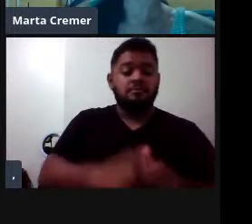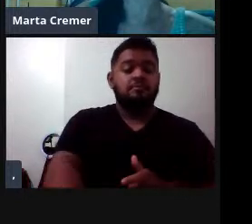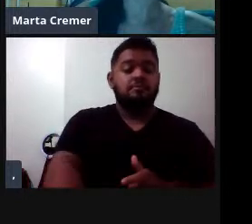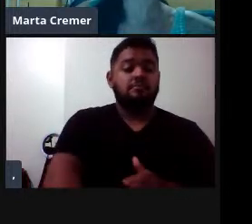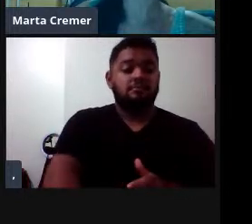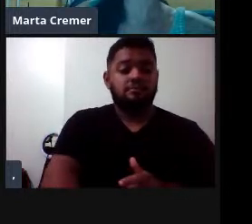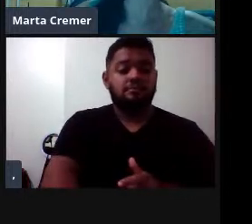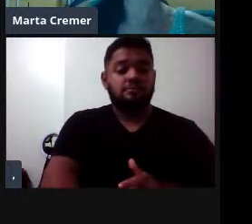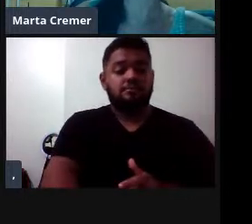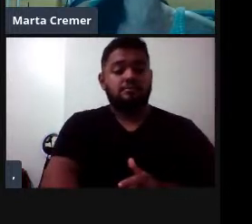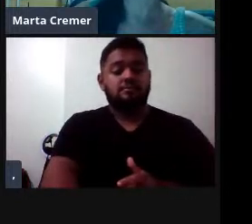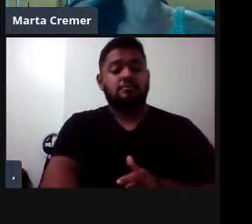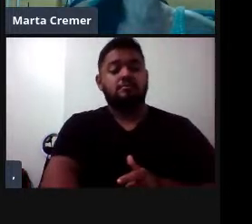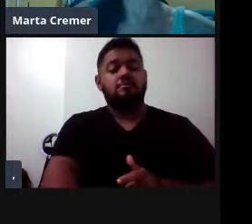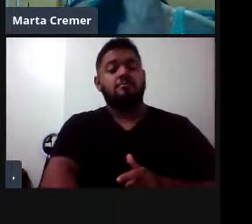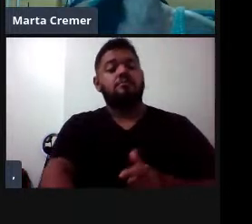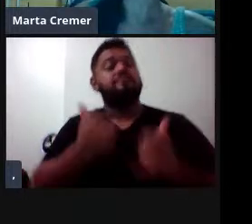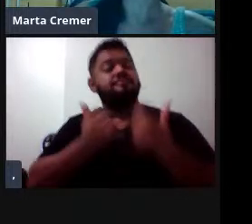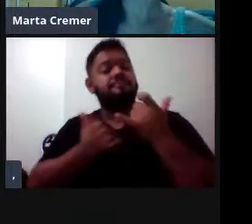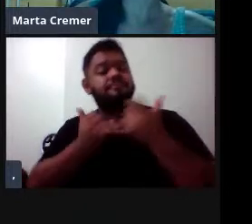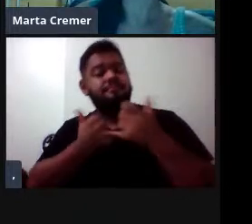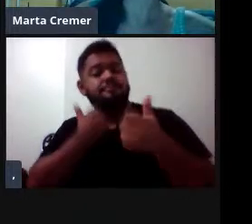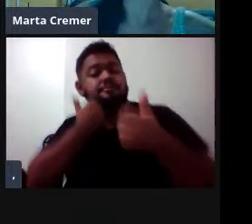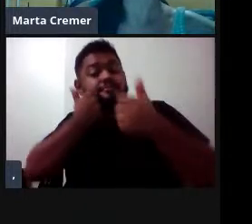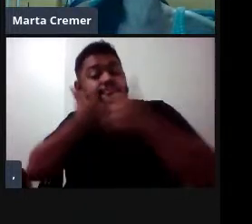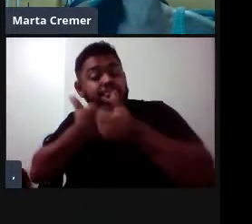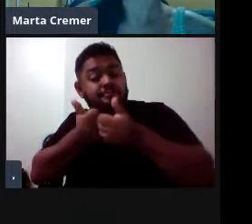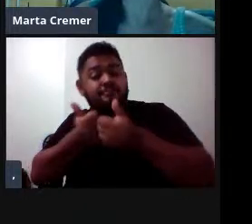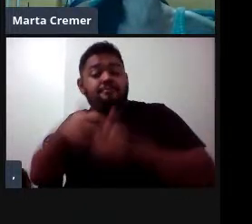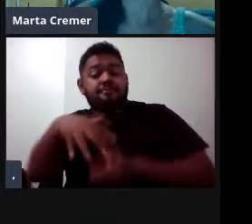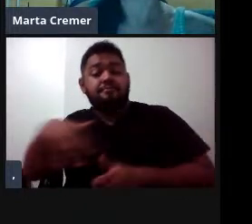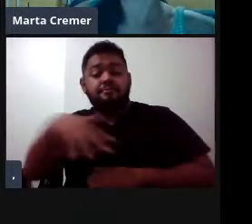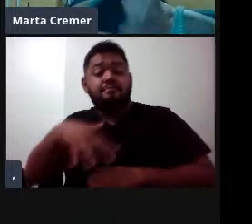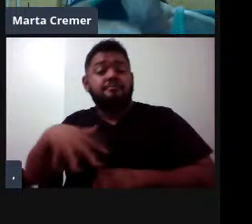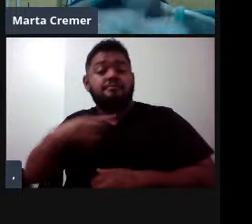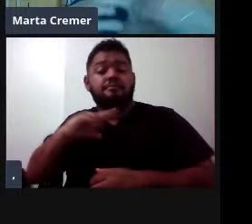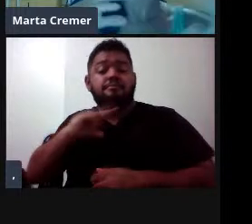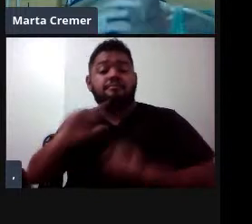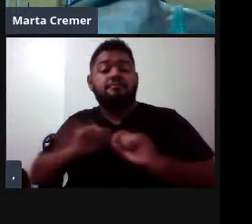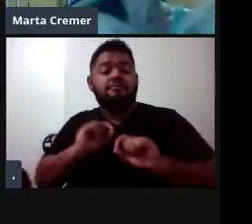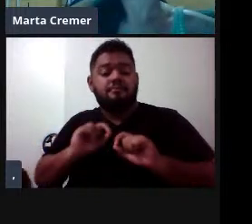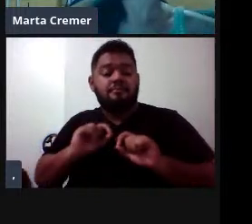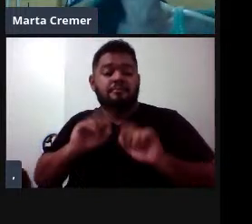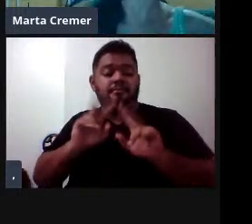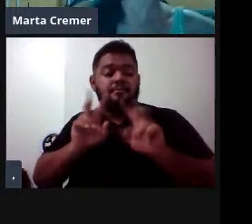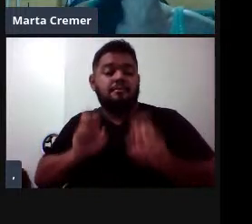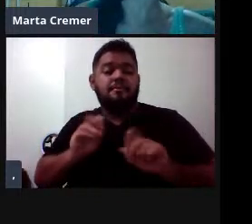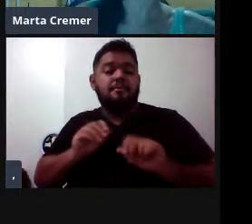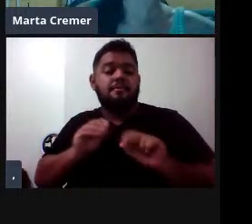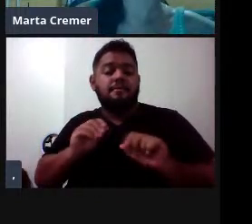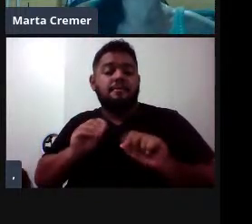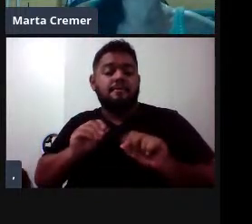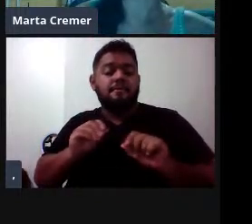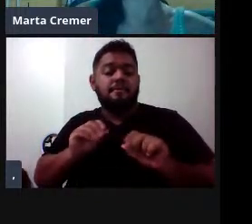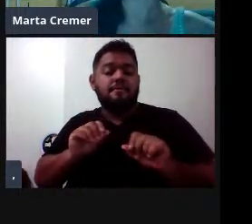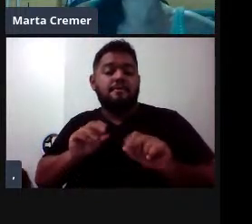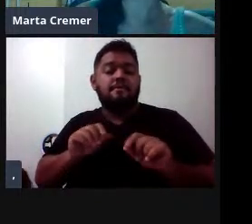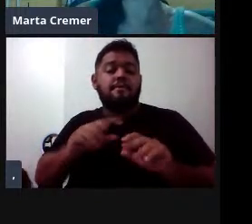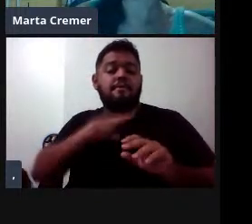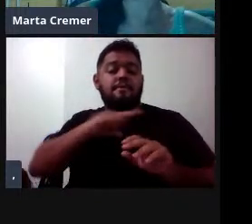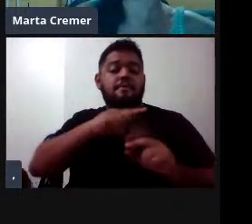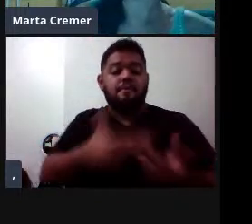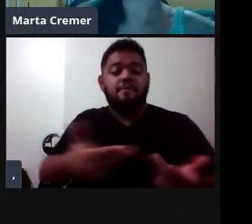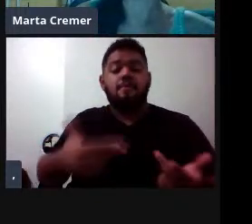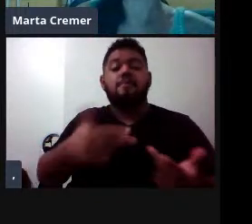ficam principalmente próximas das áreas de reprodução que estão associadas a arquipélagos oceânicos, como é o caso de